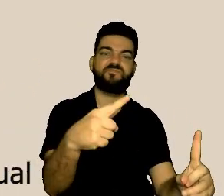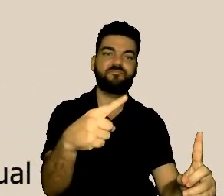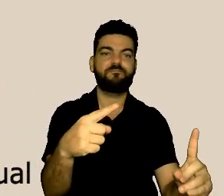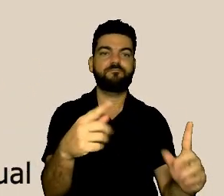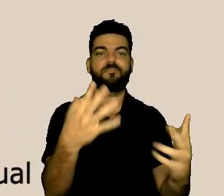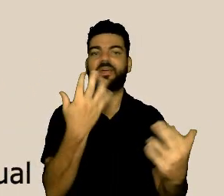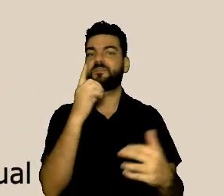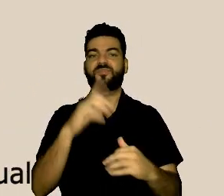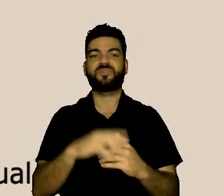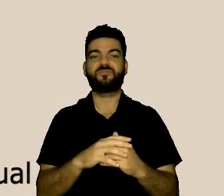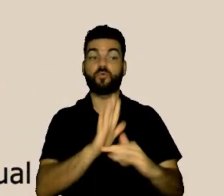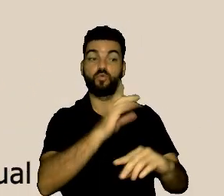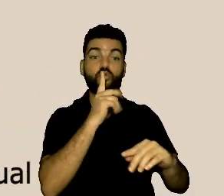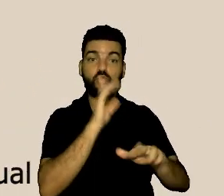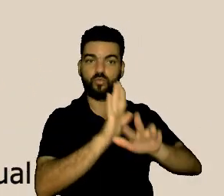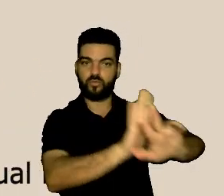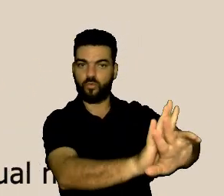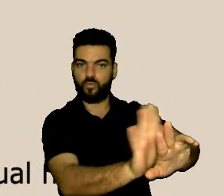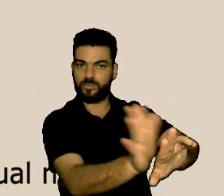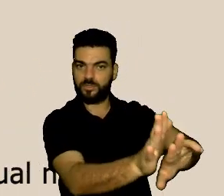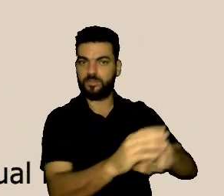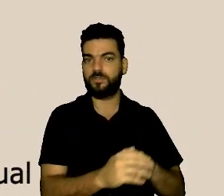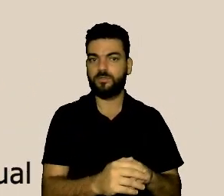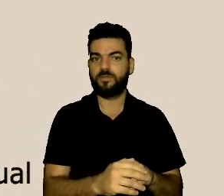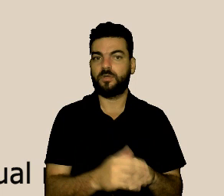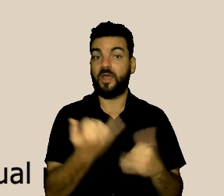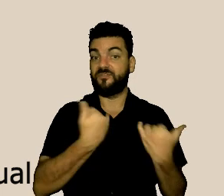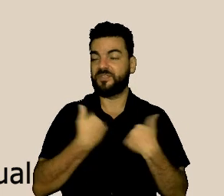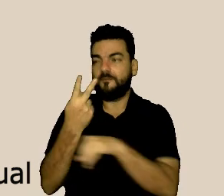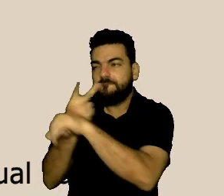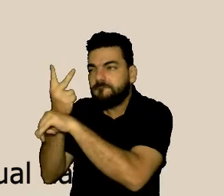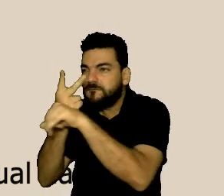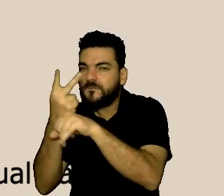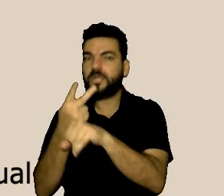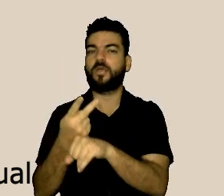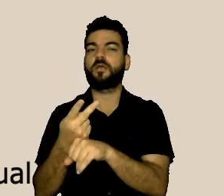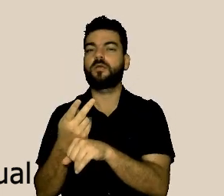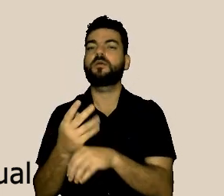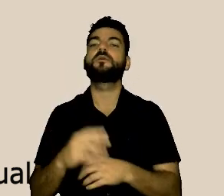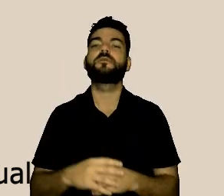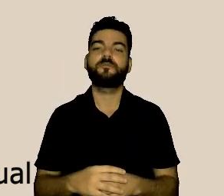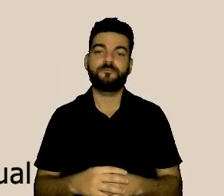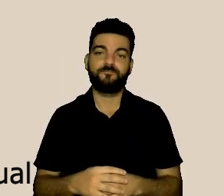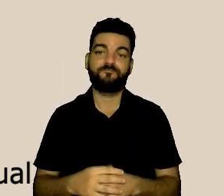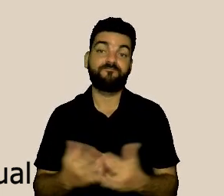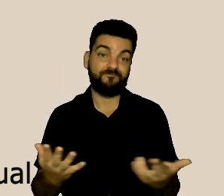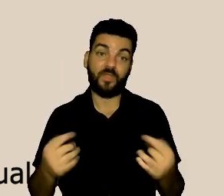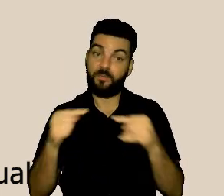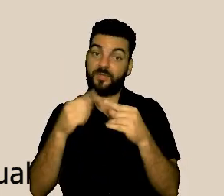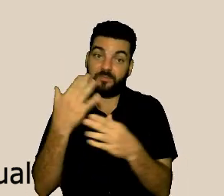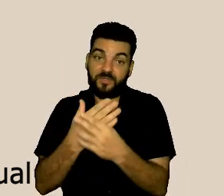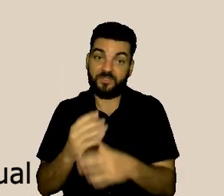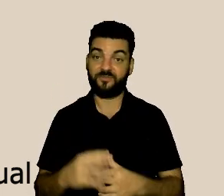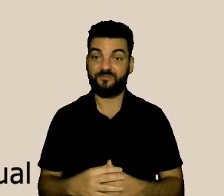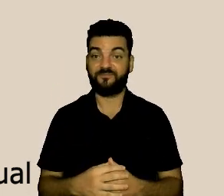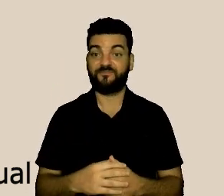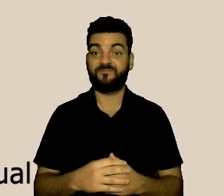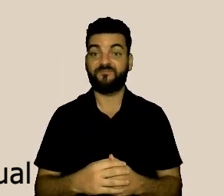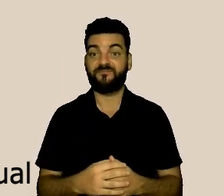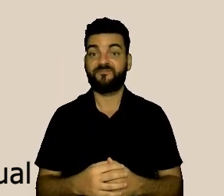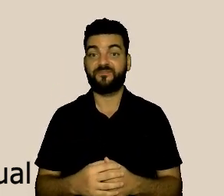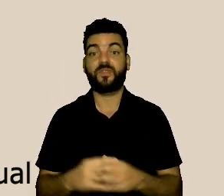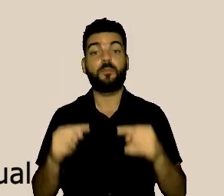Eles podem ser recuperados, mas eles devem ter uma segurança tecnológica